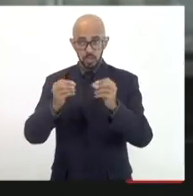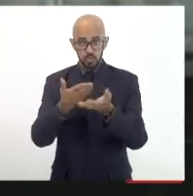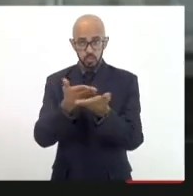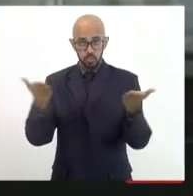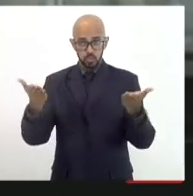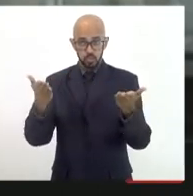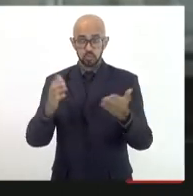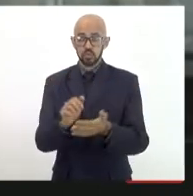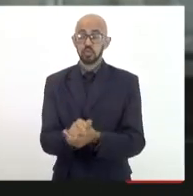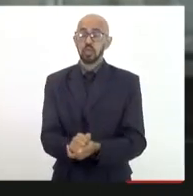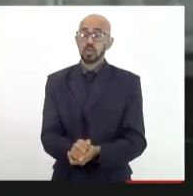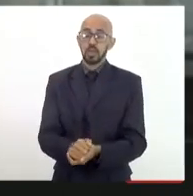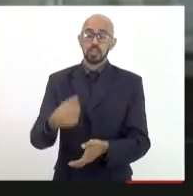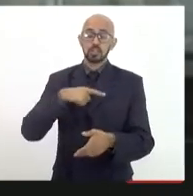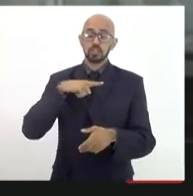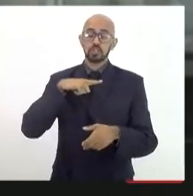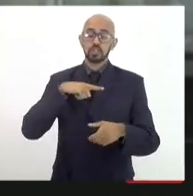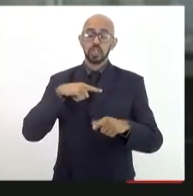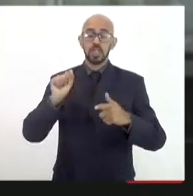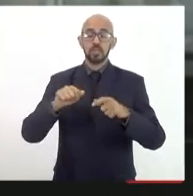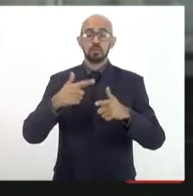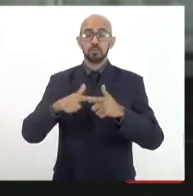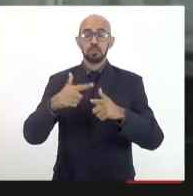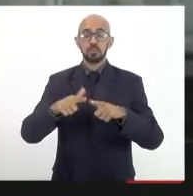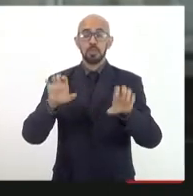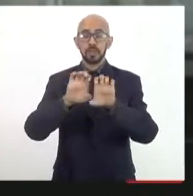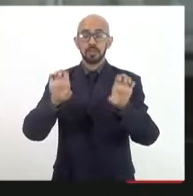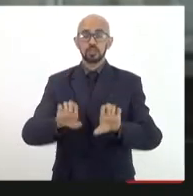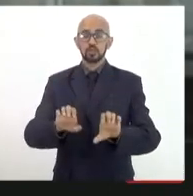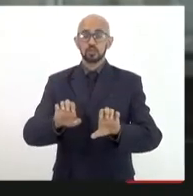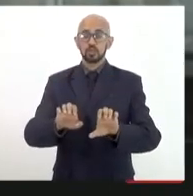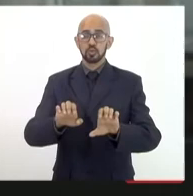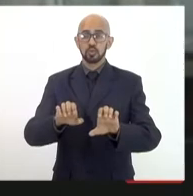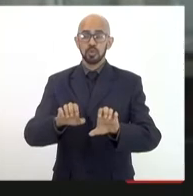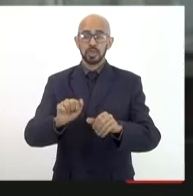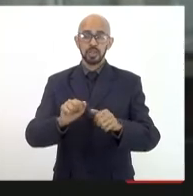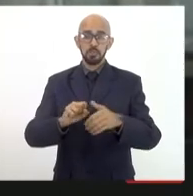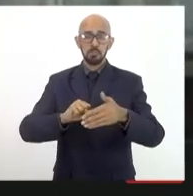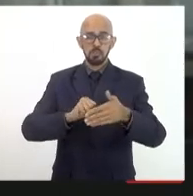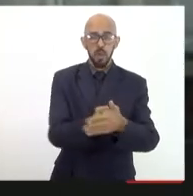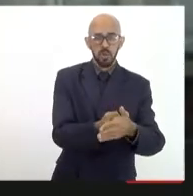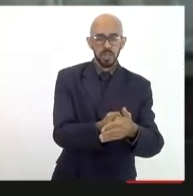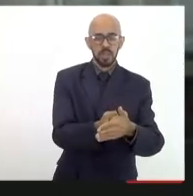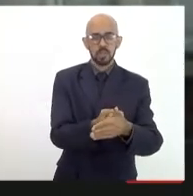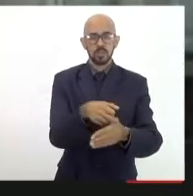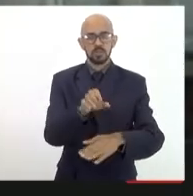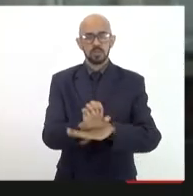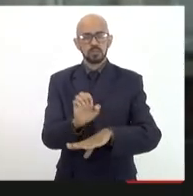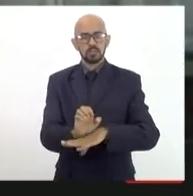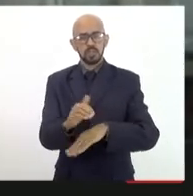estrutural que impede o Rio de Janeiro de retomar o seu desenvolvimento. E aí até,